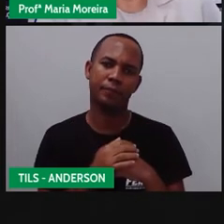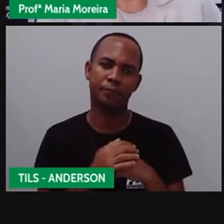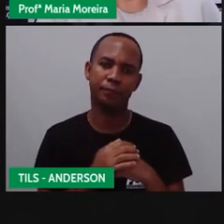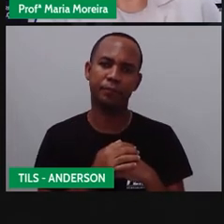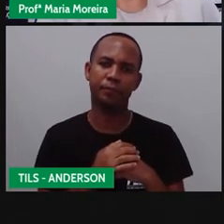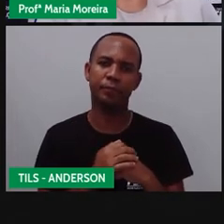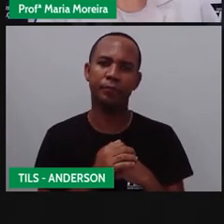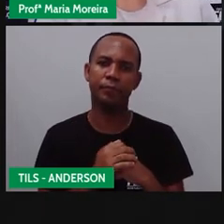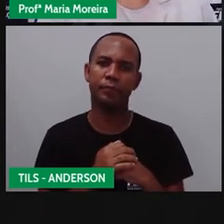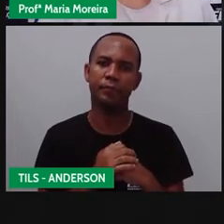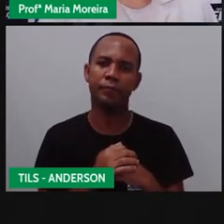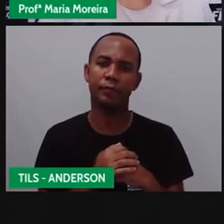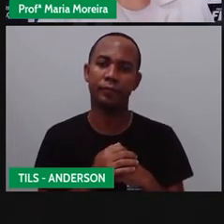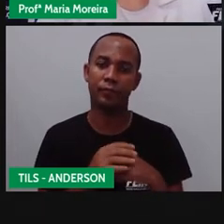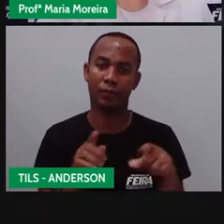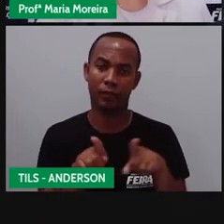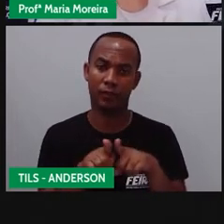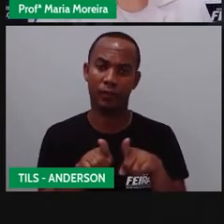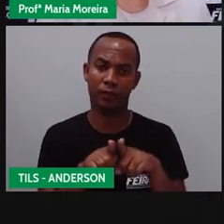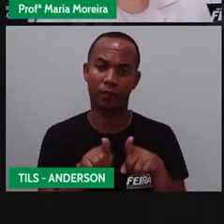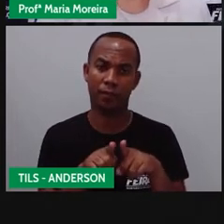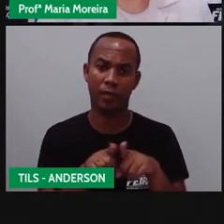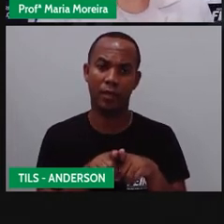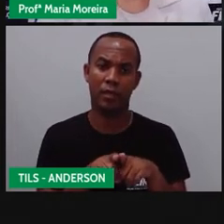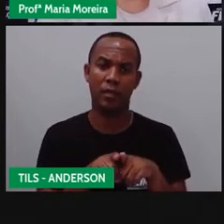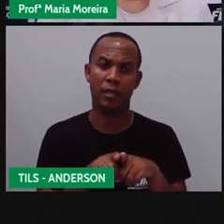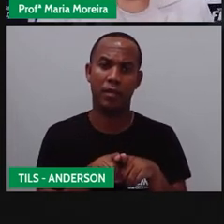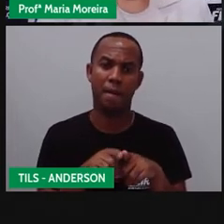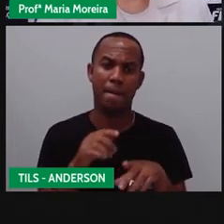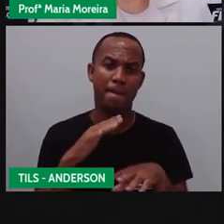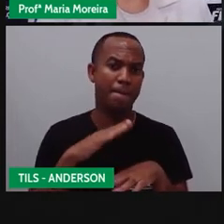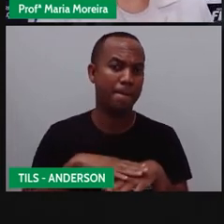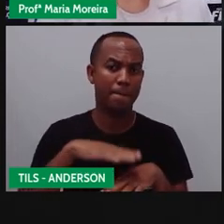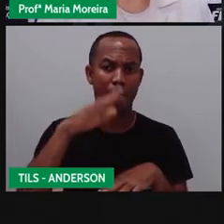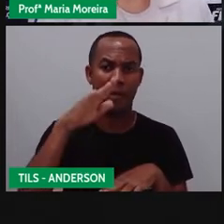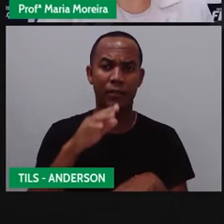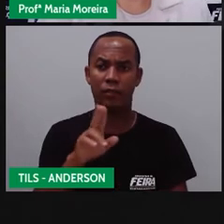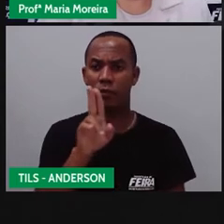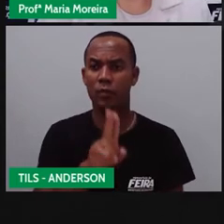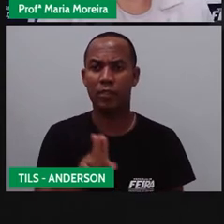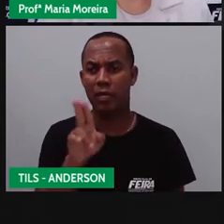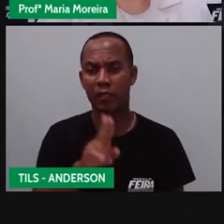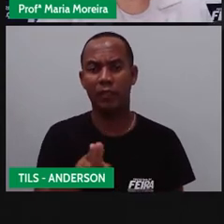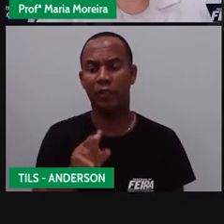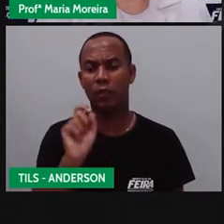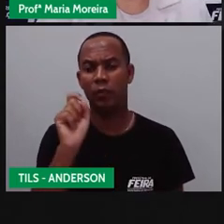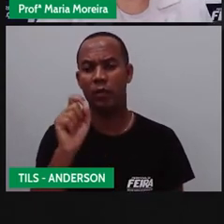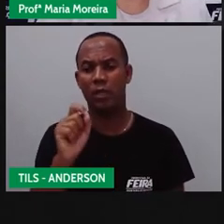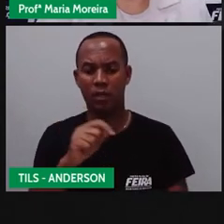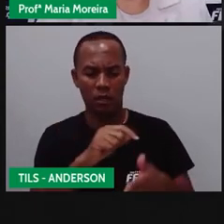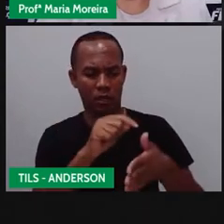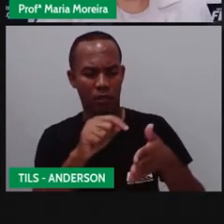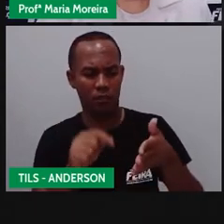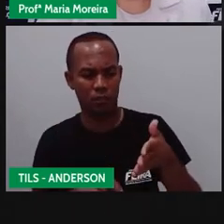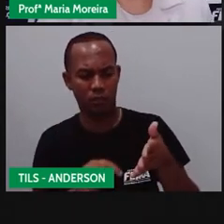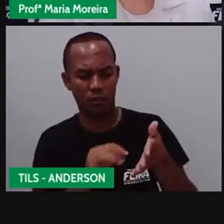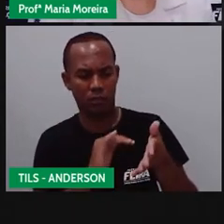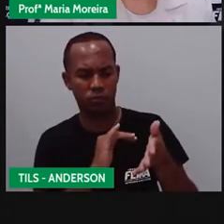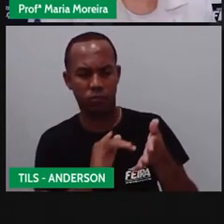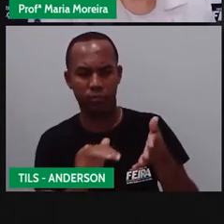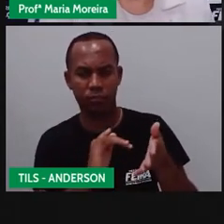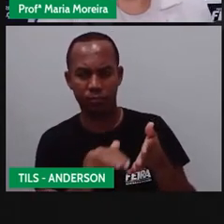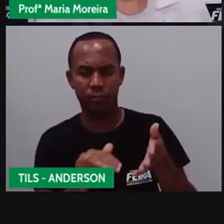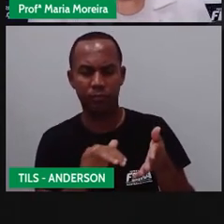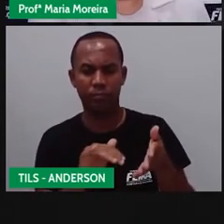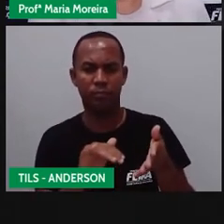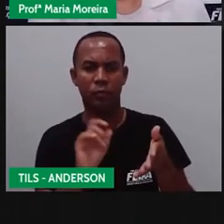Certamente, né? Essa é a linguagem mais comum no dia a dia. Quando alguém escreve uma mensagem em rede social, por exemplo. Ela está